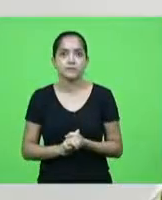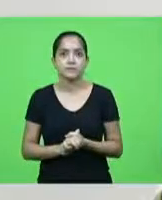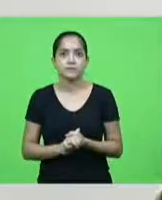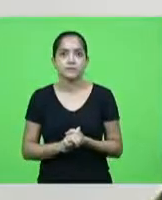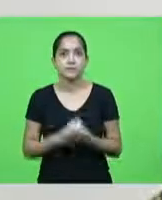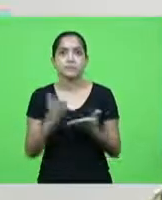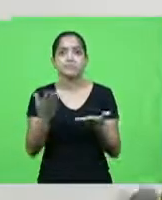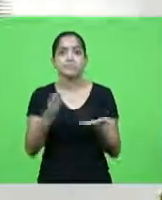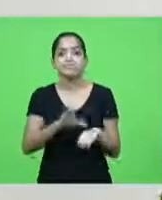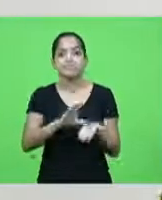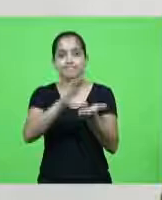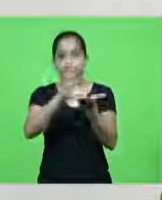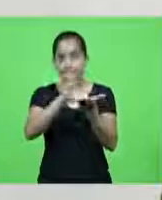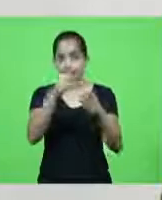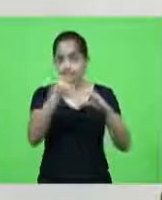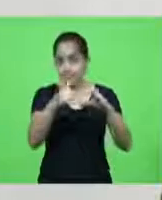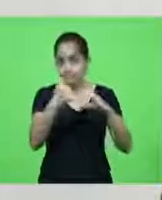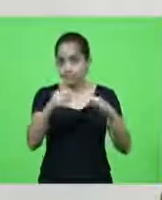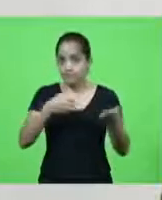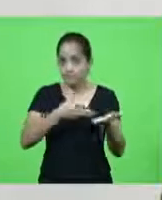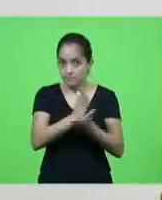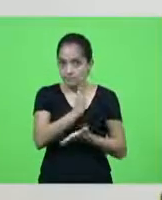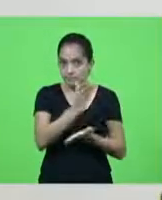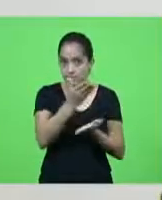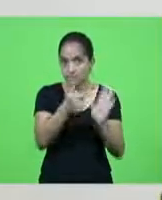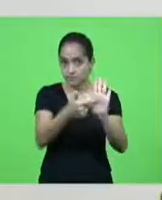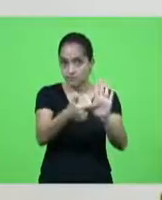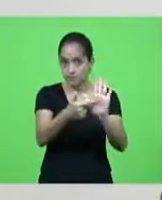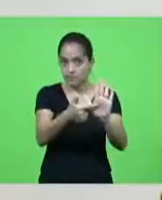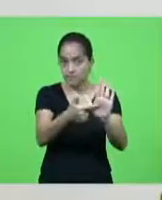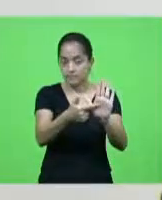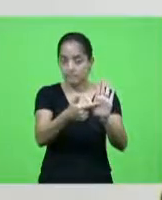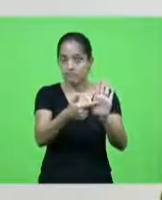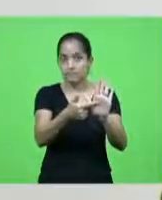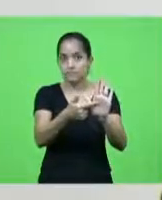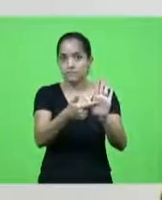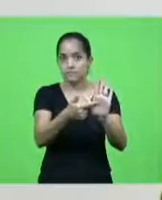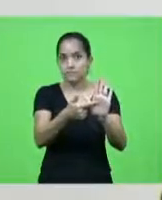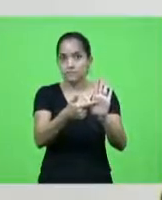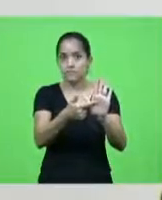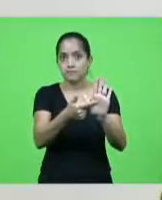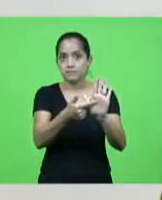daí conselheiros da Celeste vocês vão aprovar isso daqui ó